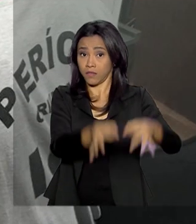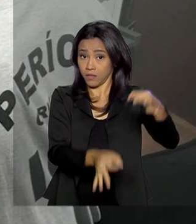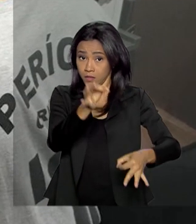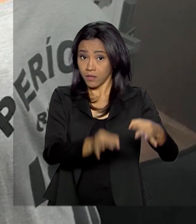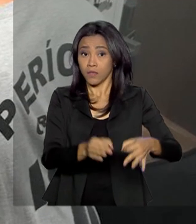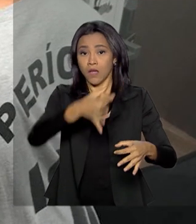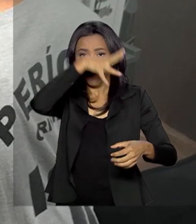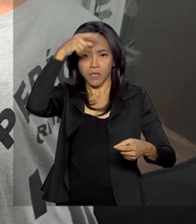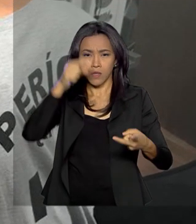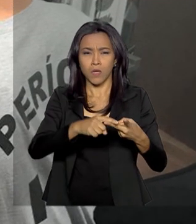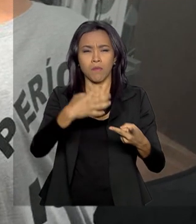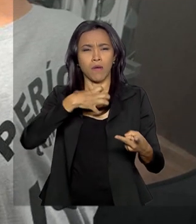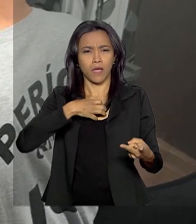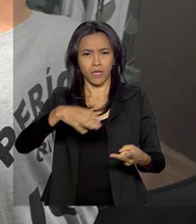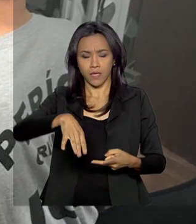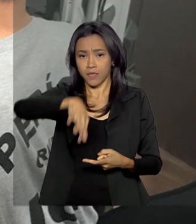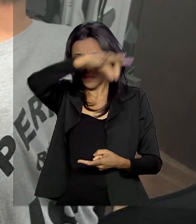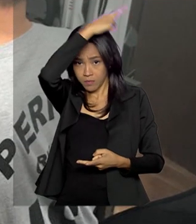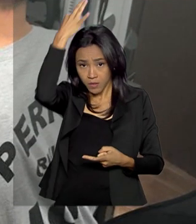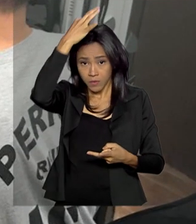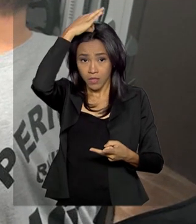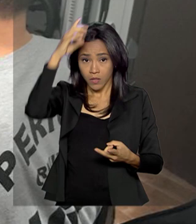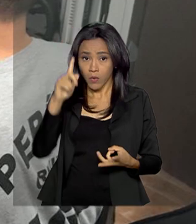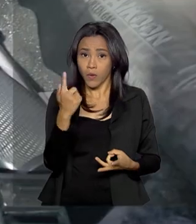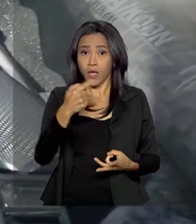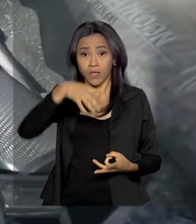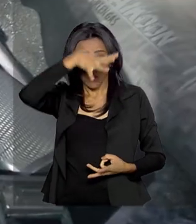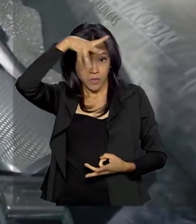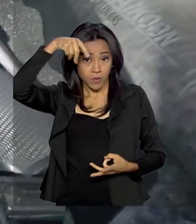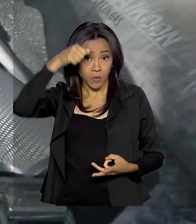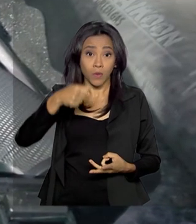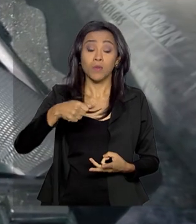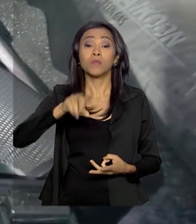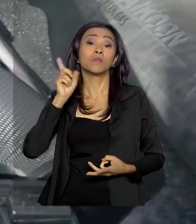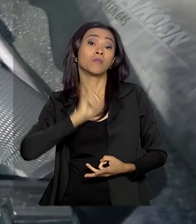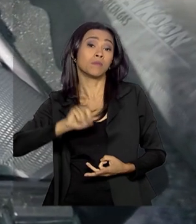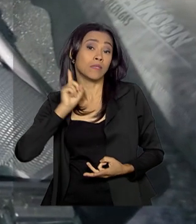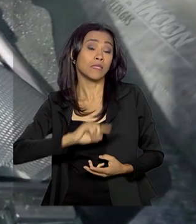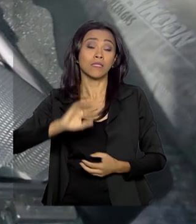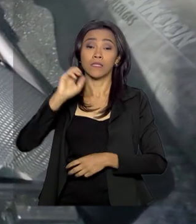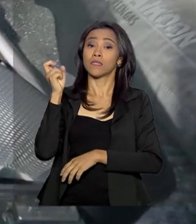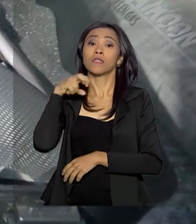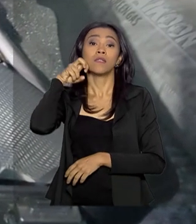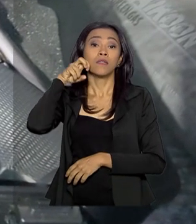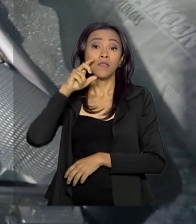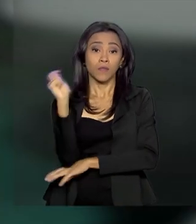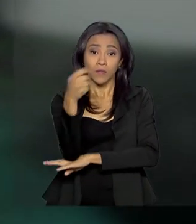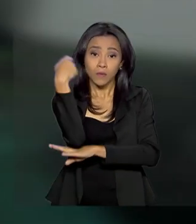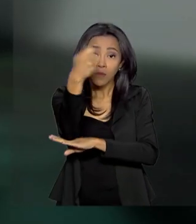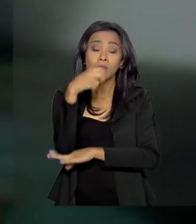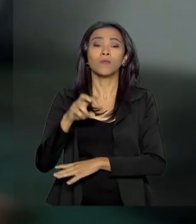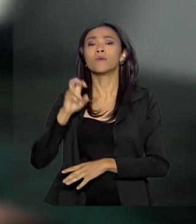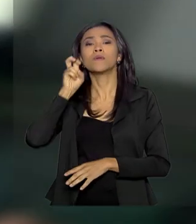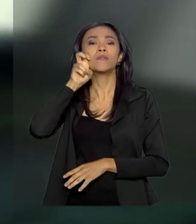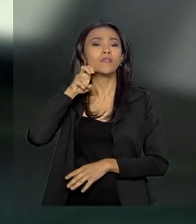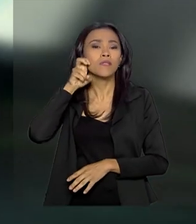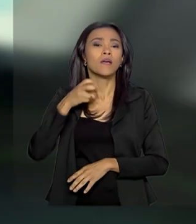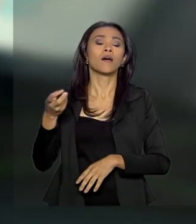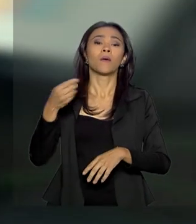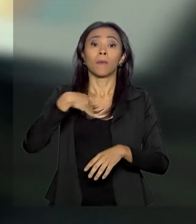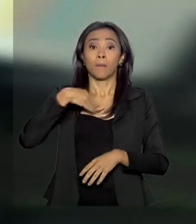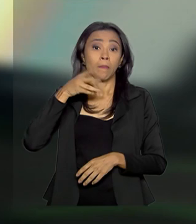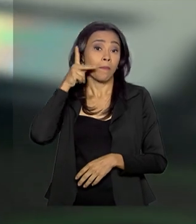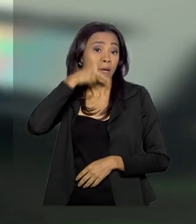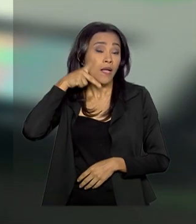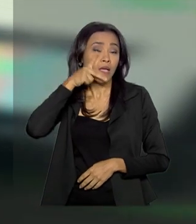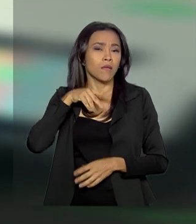no Amazonas, Bahia, Espírito Santo, Goiás, Mato Grosso, Minas Gerais, Rio Grande do Sul, Rio Grande do Norte, Paraíba,